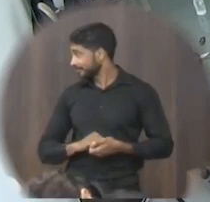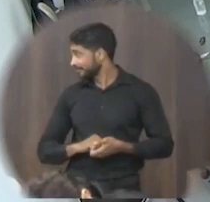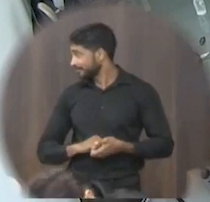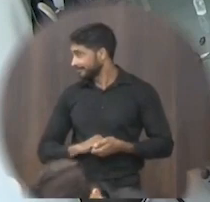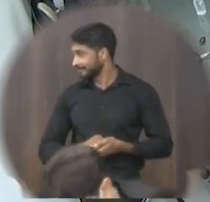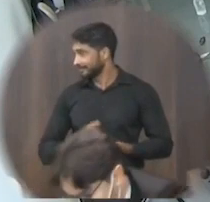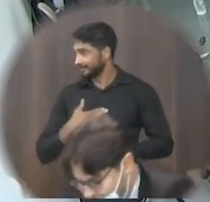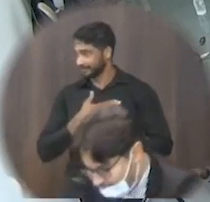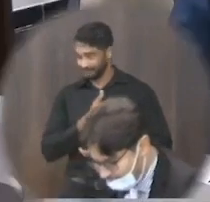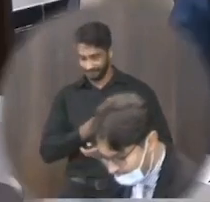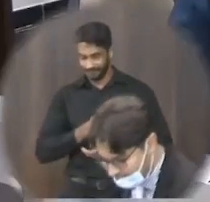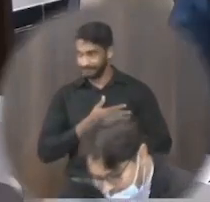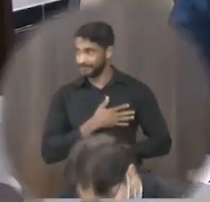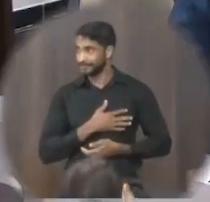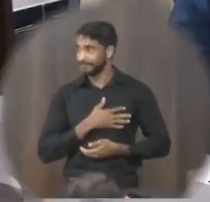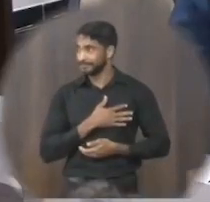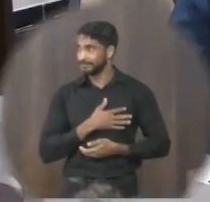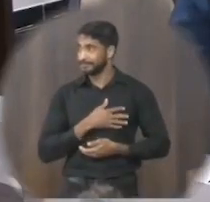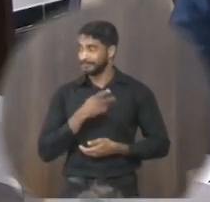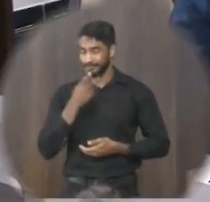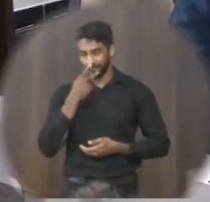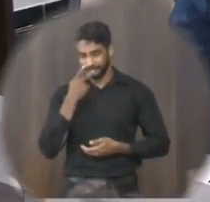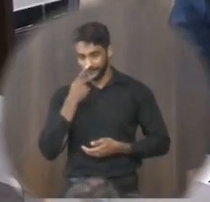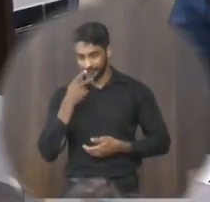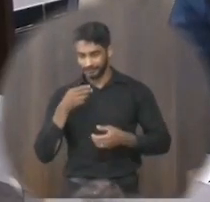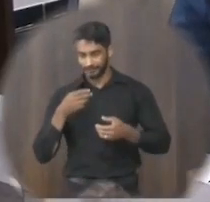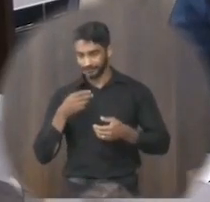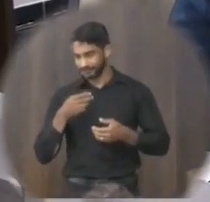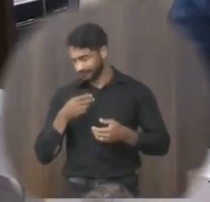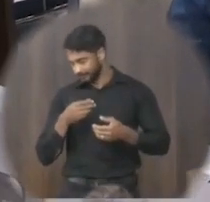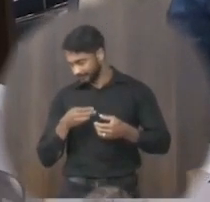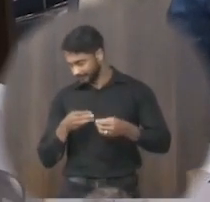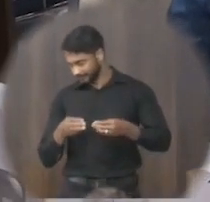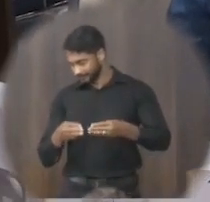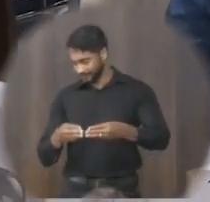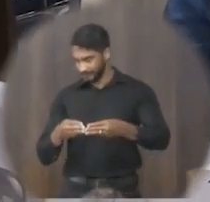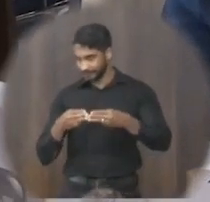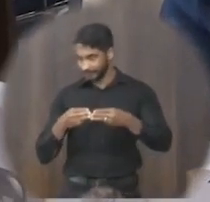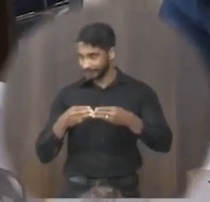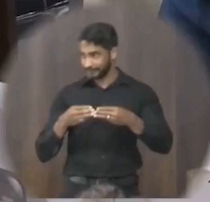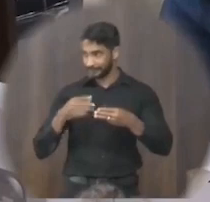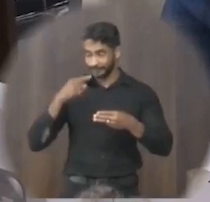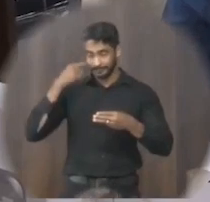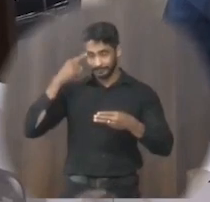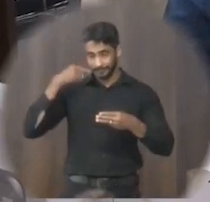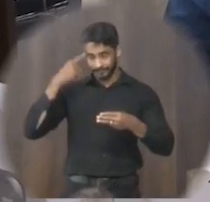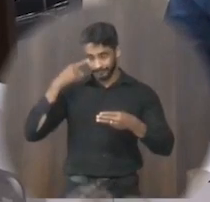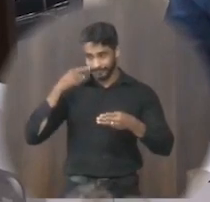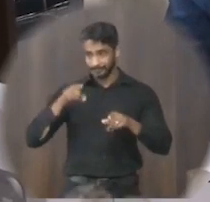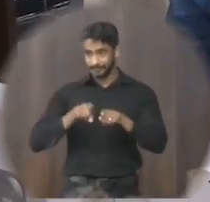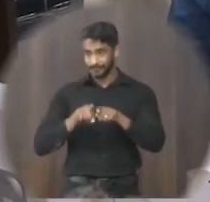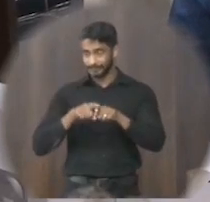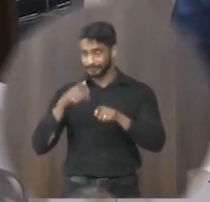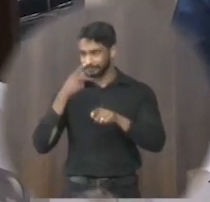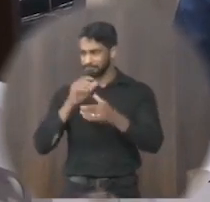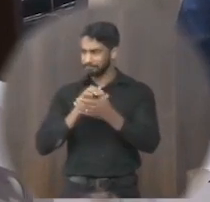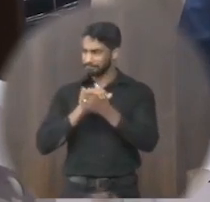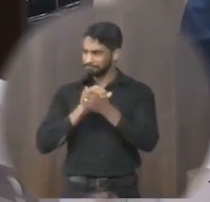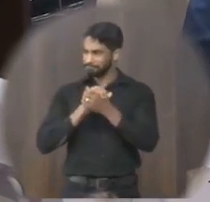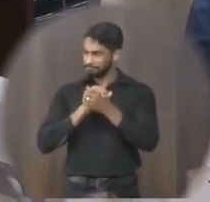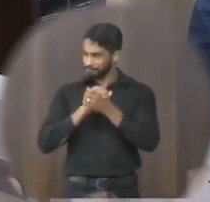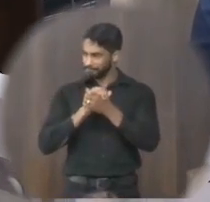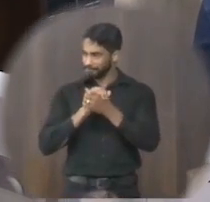eu gostaria de falar sobre a emoção a clínica de olhos mas antes eu gostaria de parabenizar o Iris pela